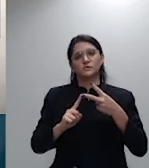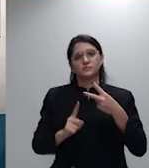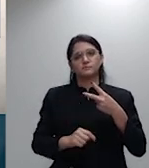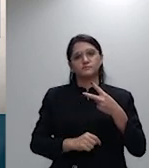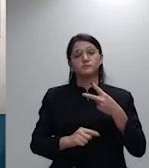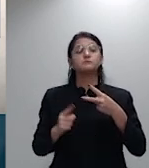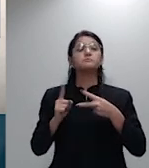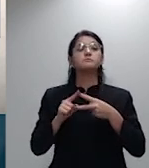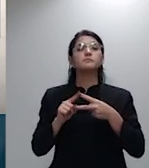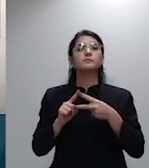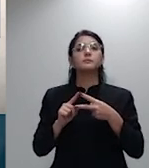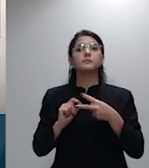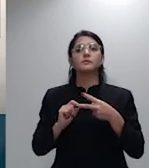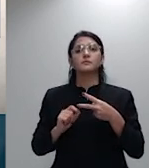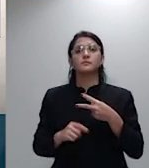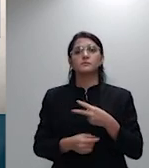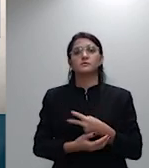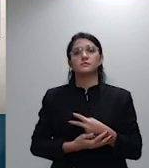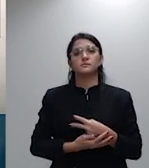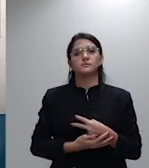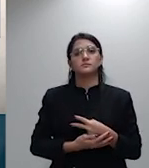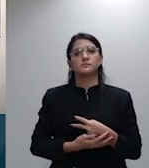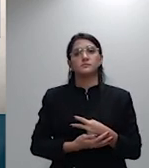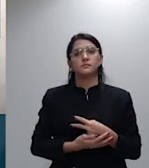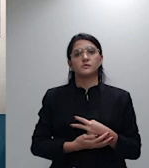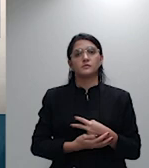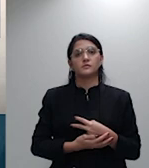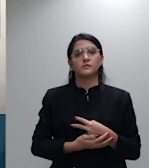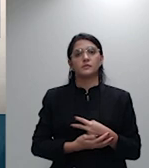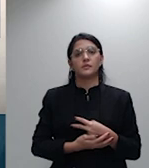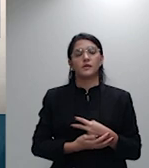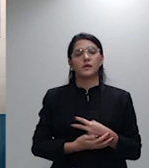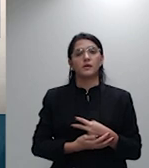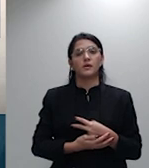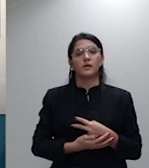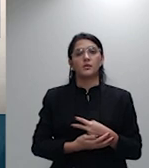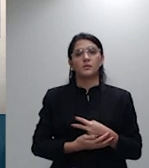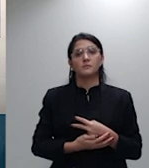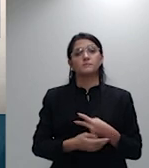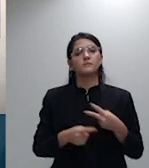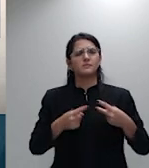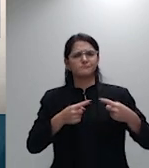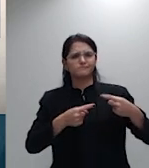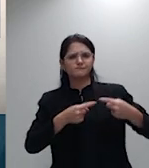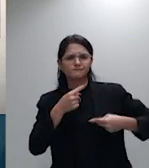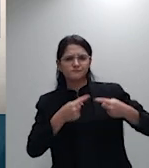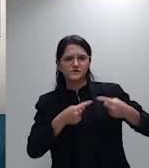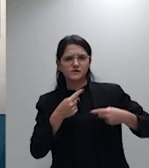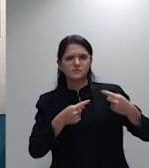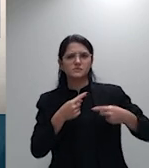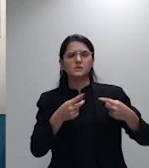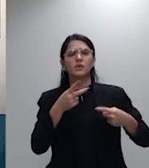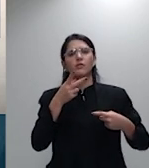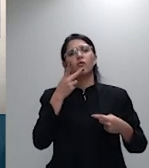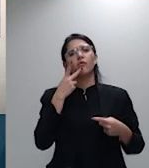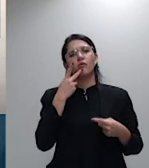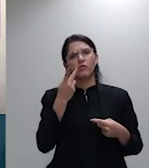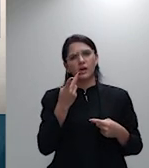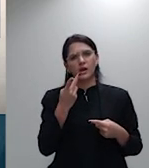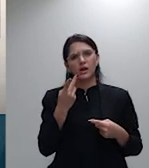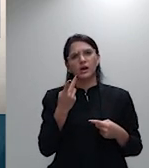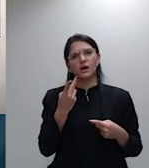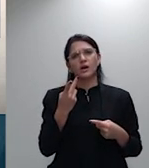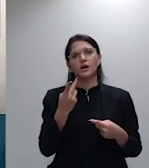sem entrar em qualquer discussão quanto a litipendência ou não porque isso é matéria que vai ser